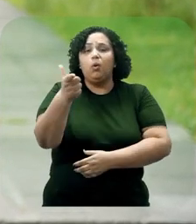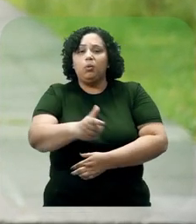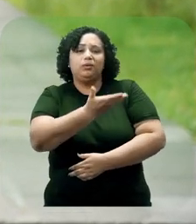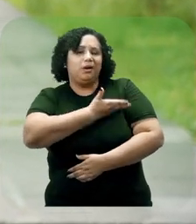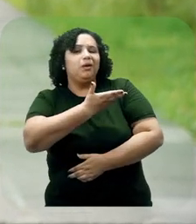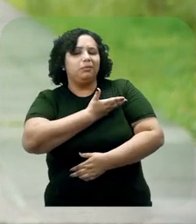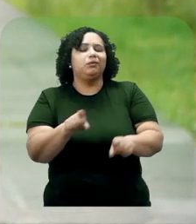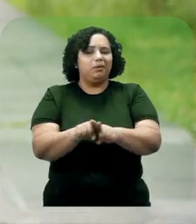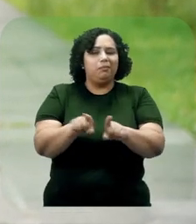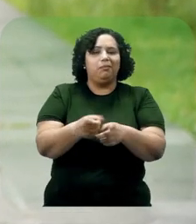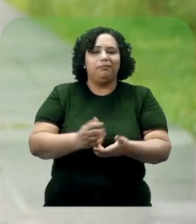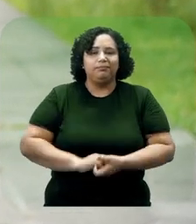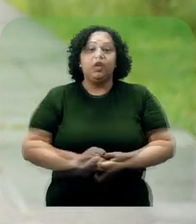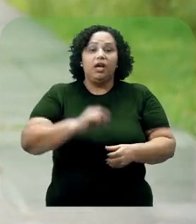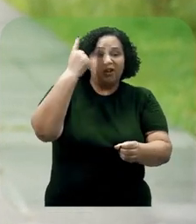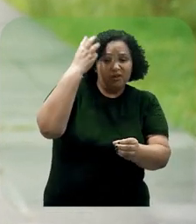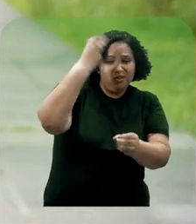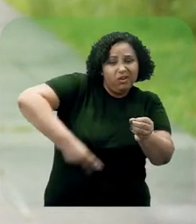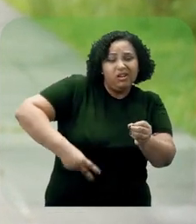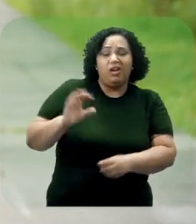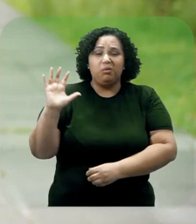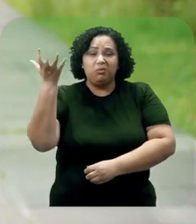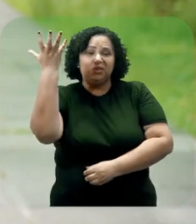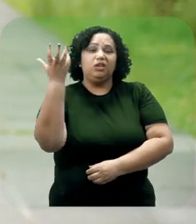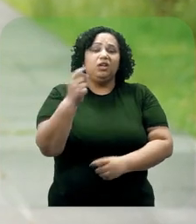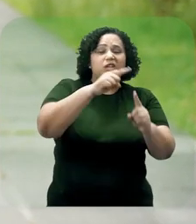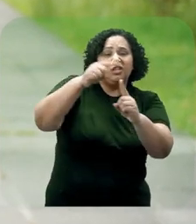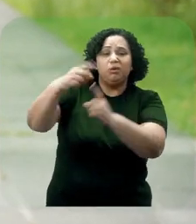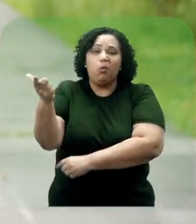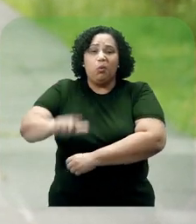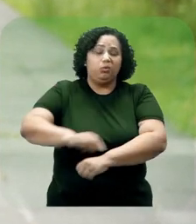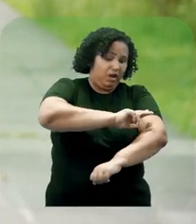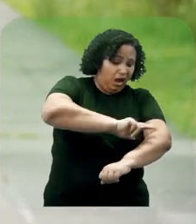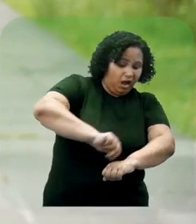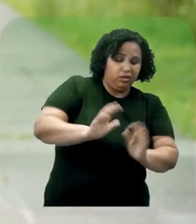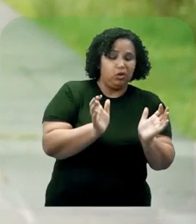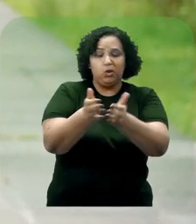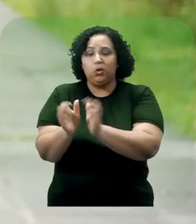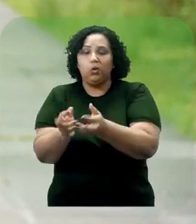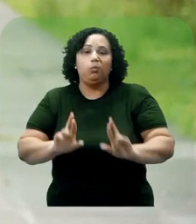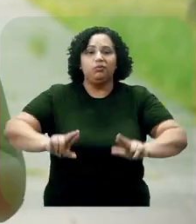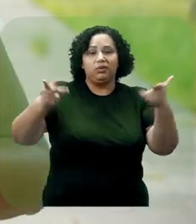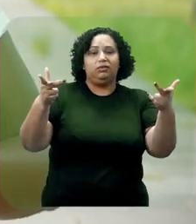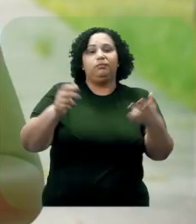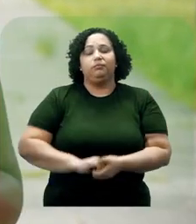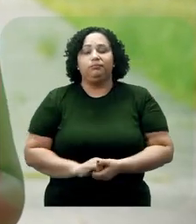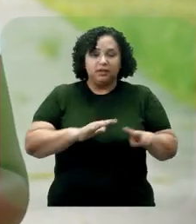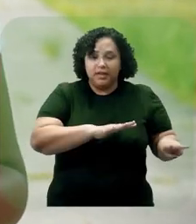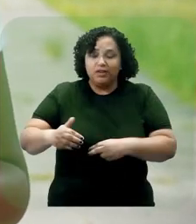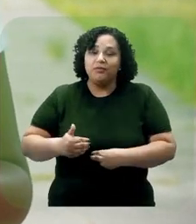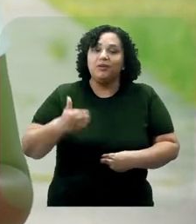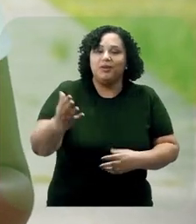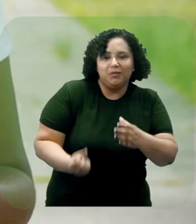ou ainda por algum amigo. E ela pode também ser atravessada por outros marcadores sociais, como raça ou classe. Nas próximas